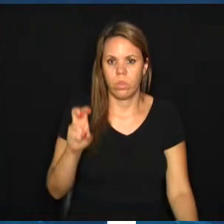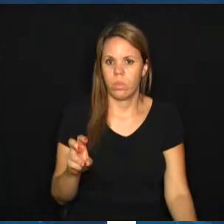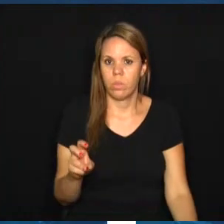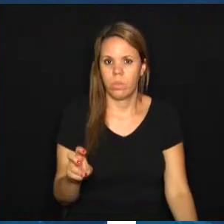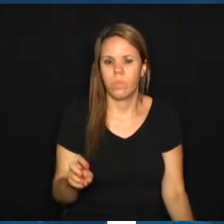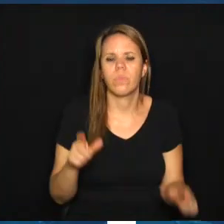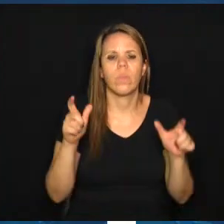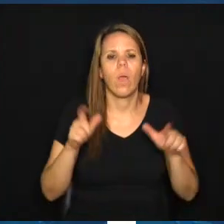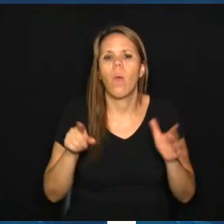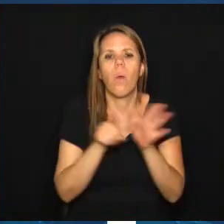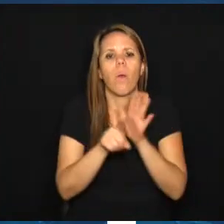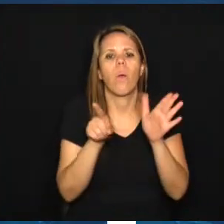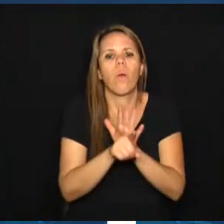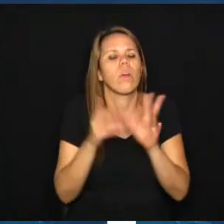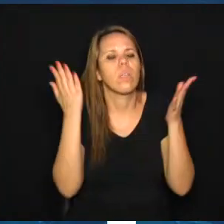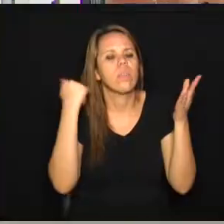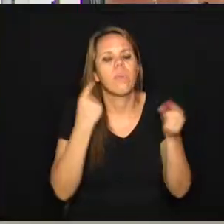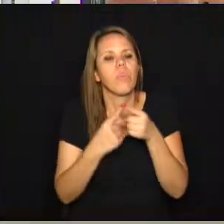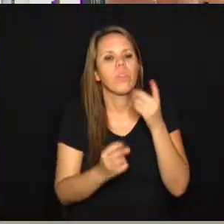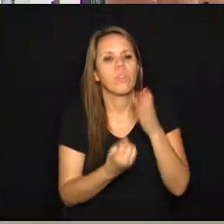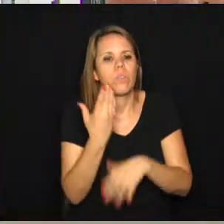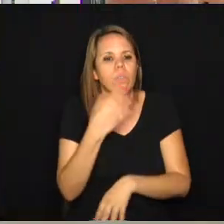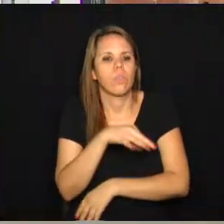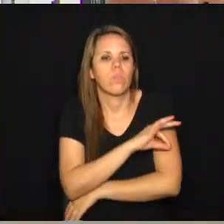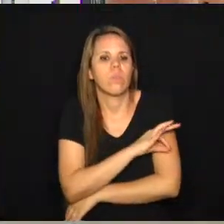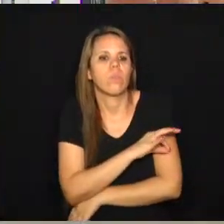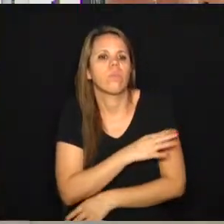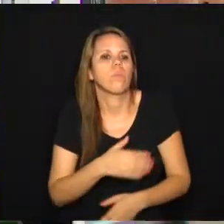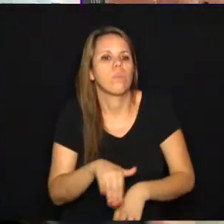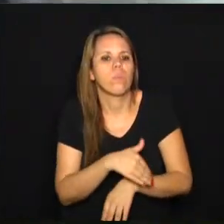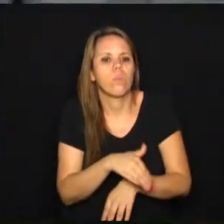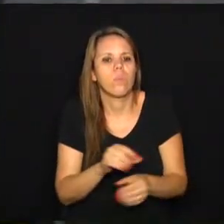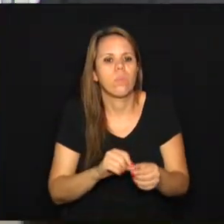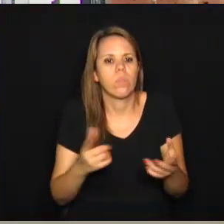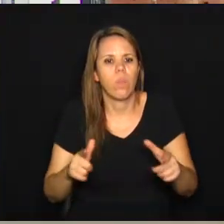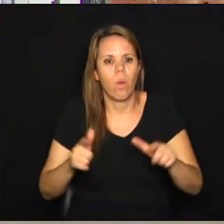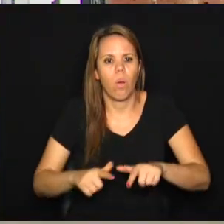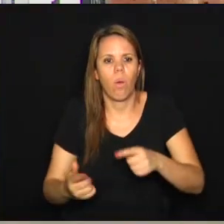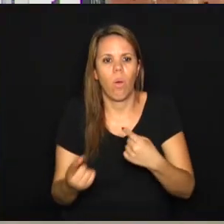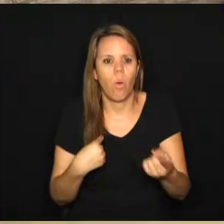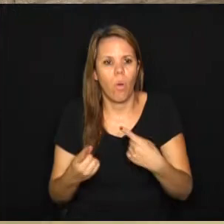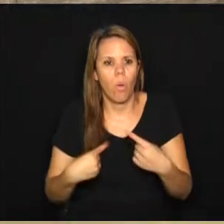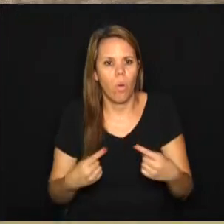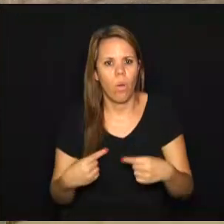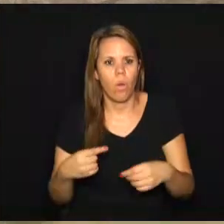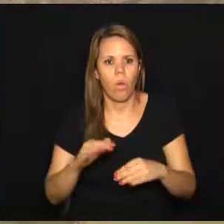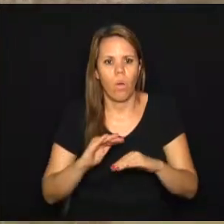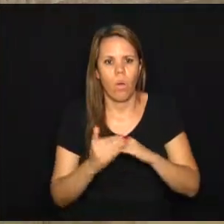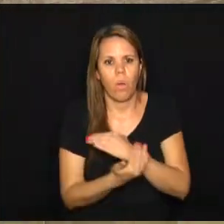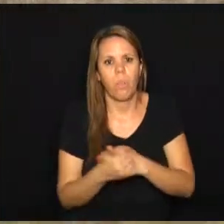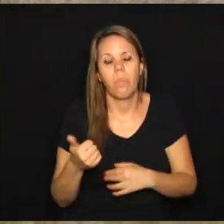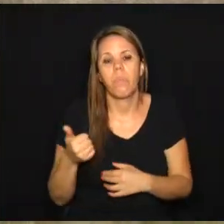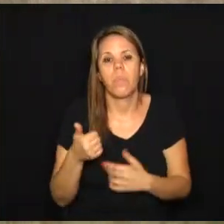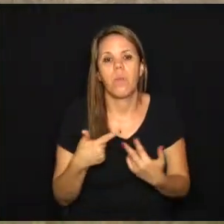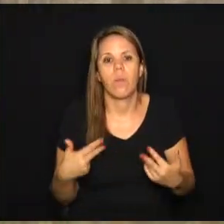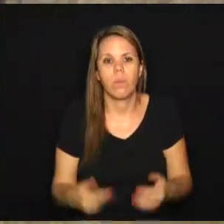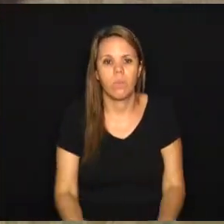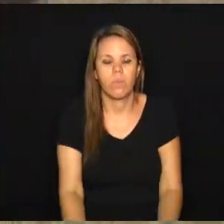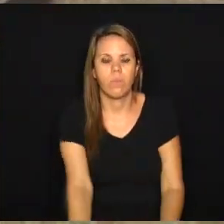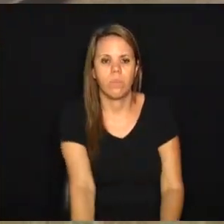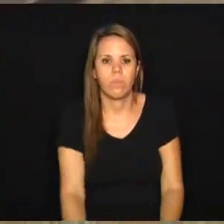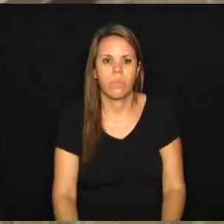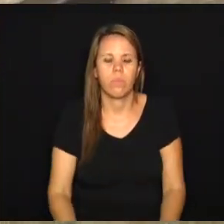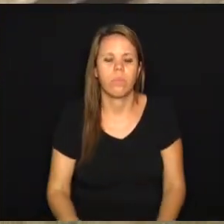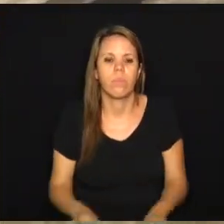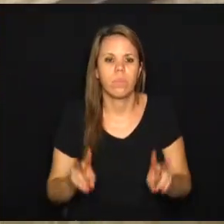onde solicita informações sobre a estrada municipal localizada no bairro. Bem, primeira coisa, gente trata